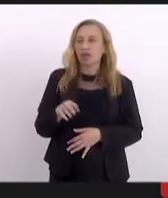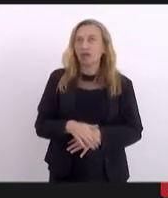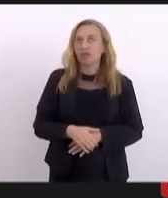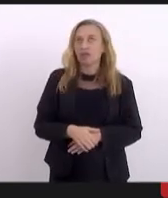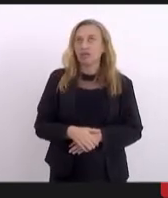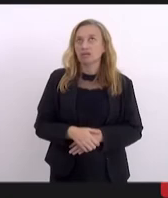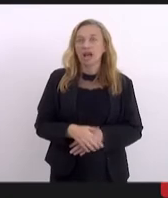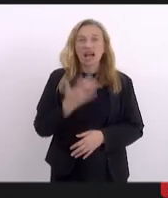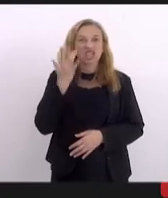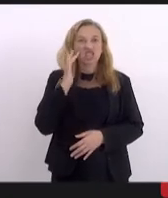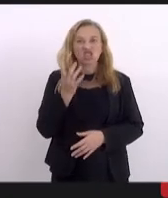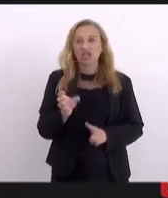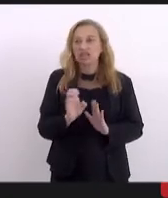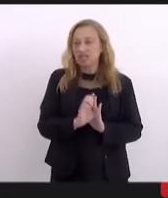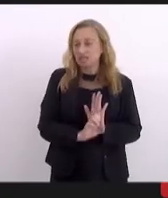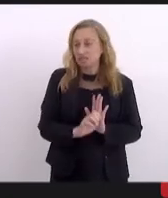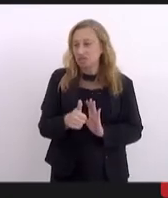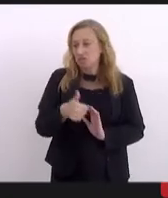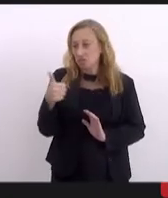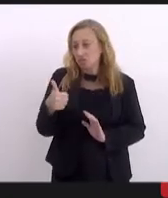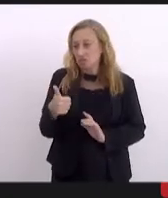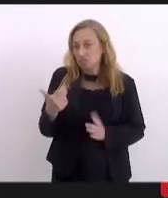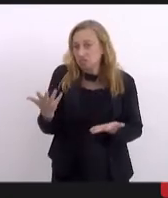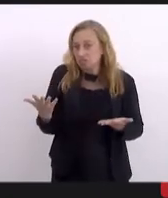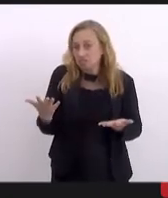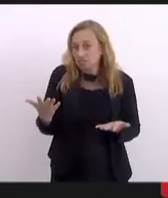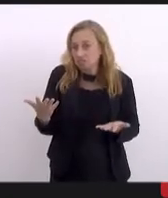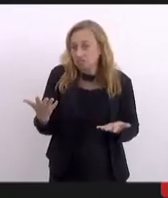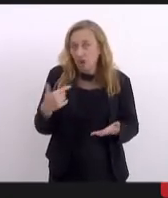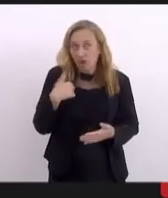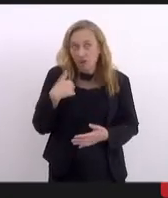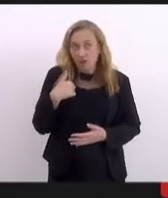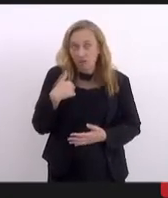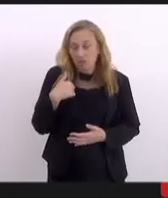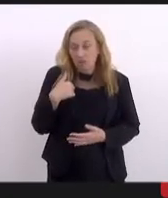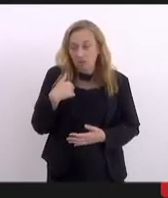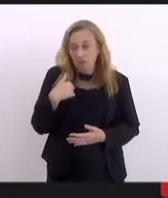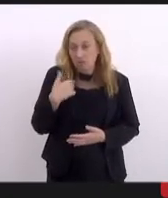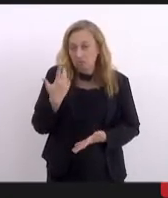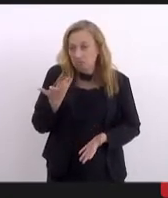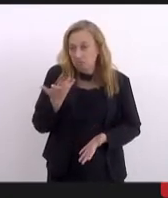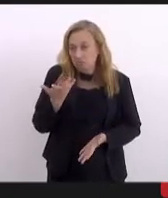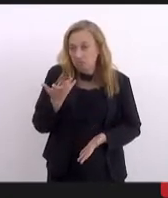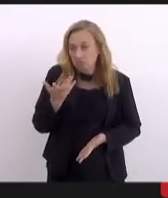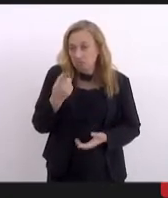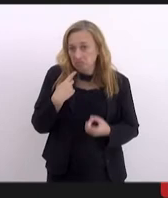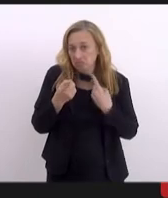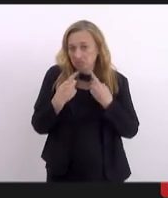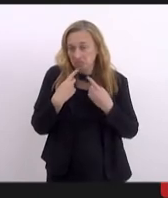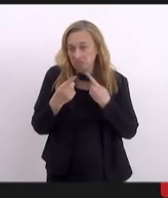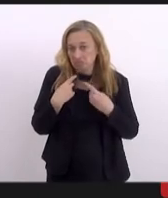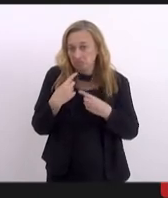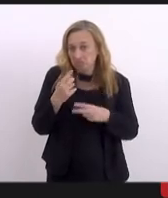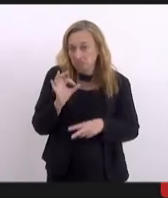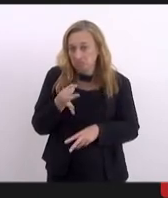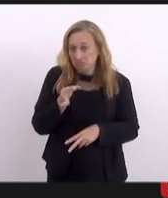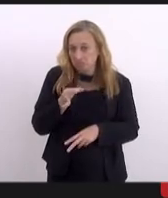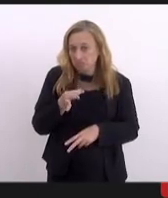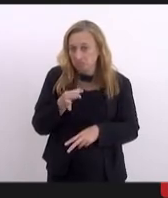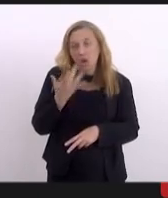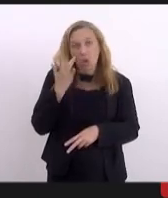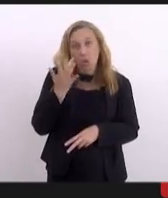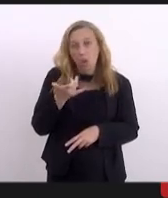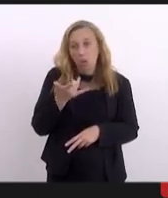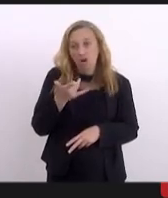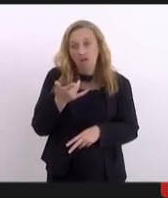a gente achar que as emendas aprimoraram. Porque eu, por exemplo, discutindo o mérito, eu